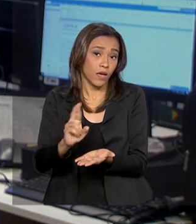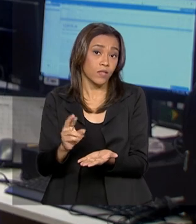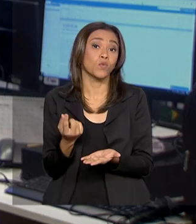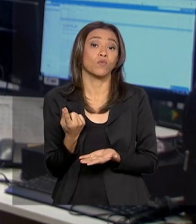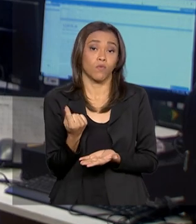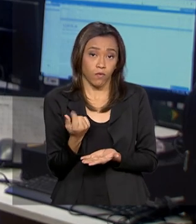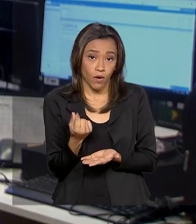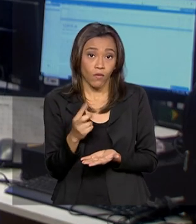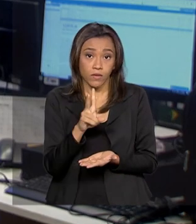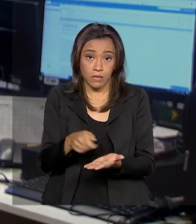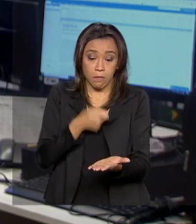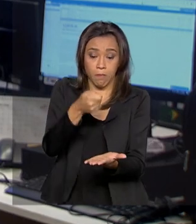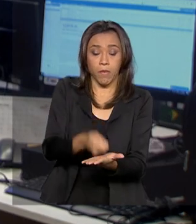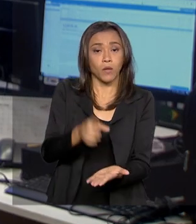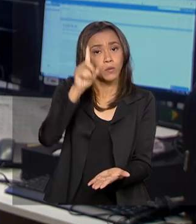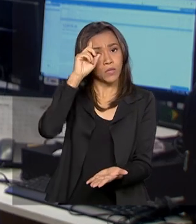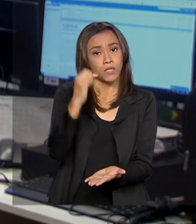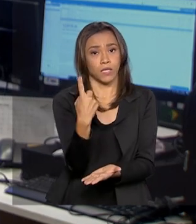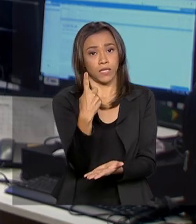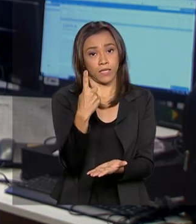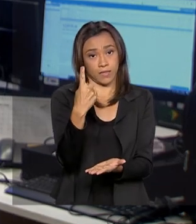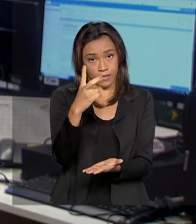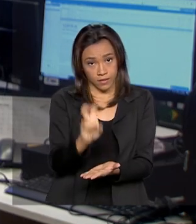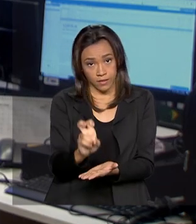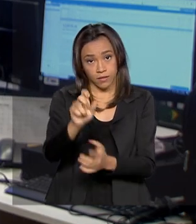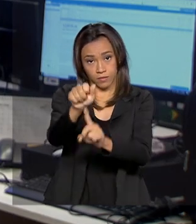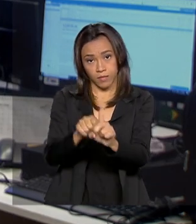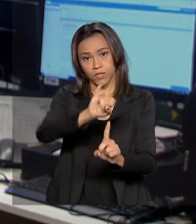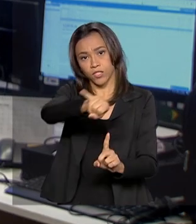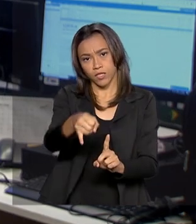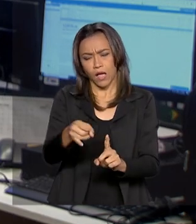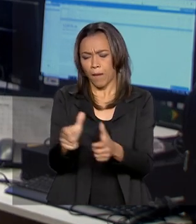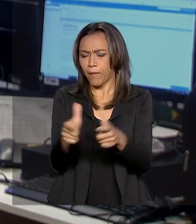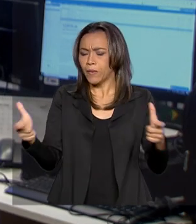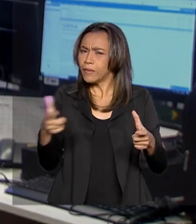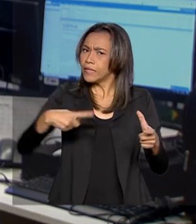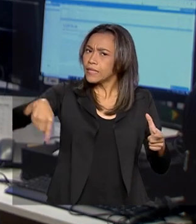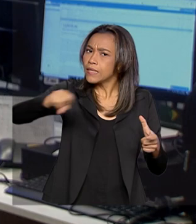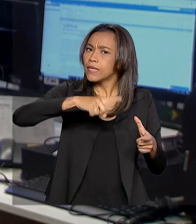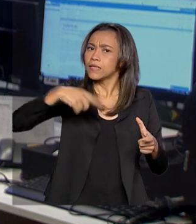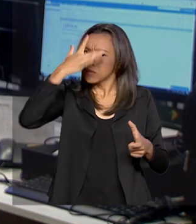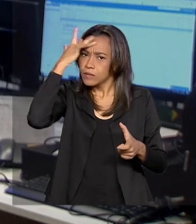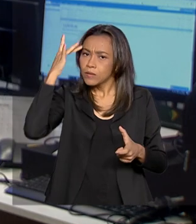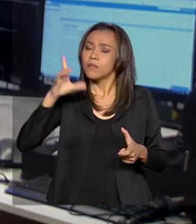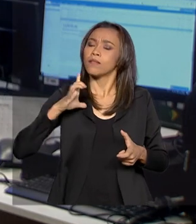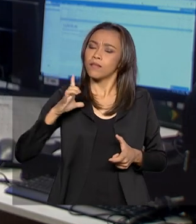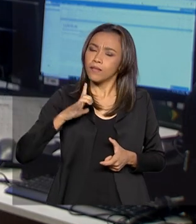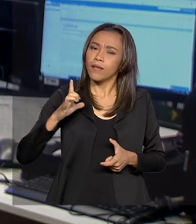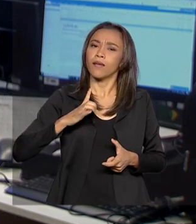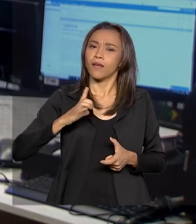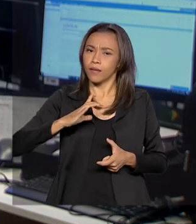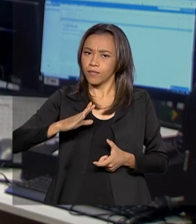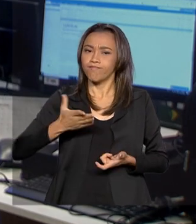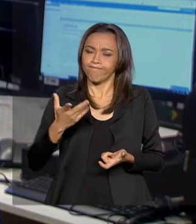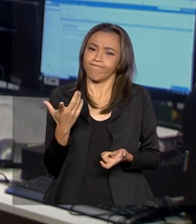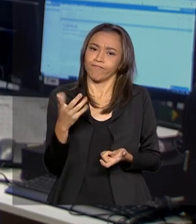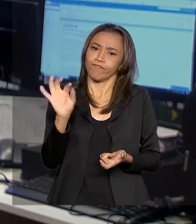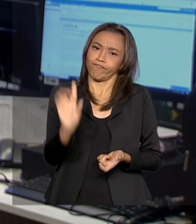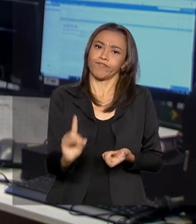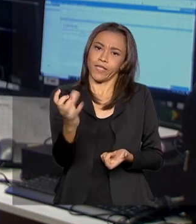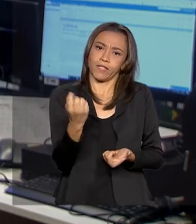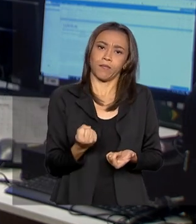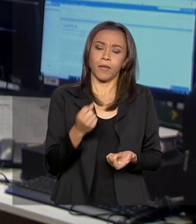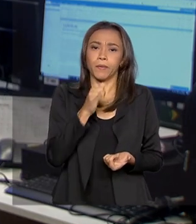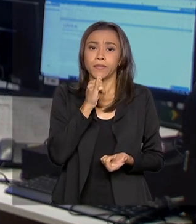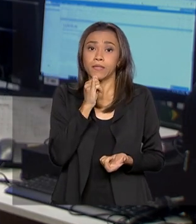serão pagos no dia 15 de janeiro. A maior parte desses contribuintes tem prioridade no recebimento dos valores, como